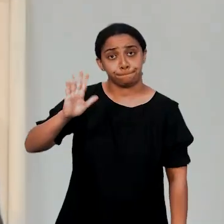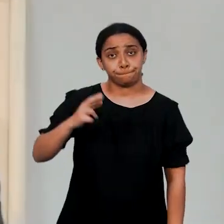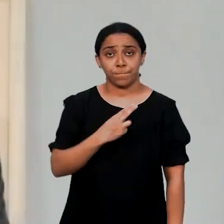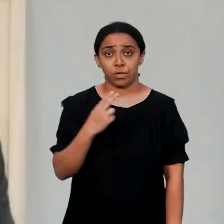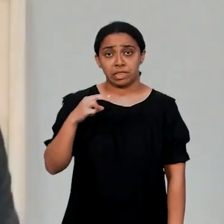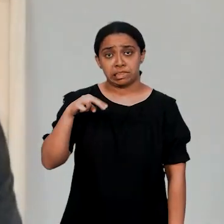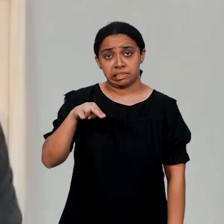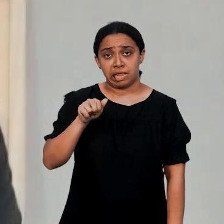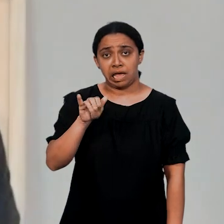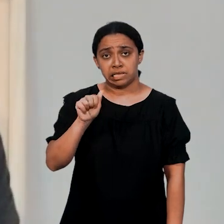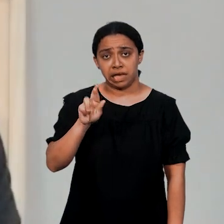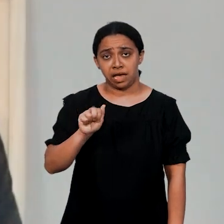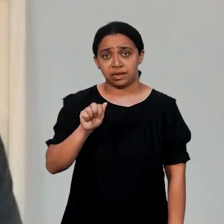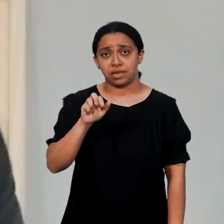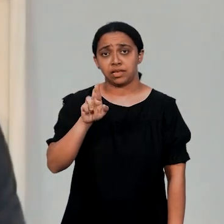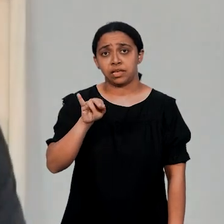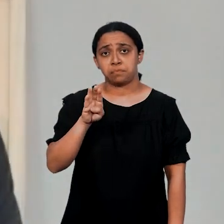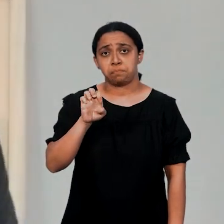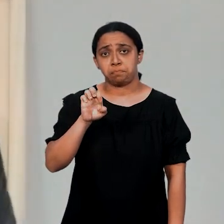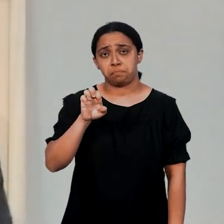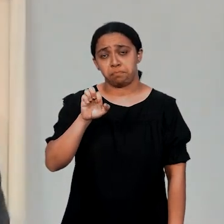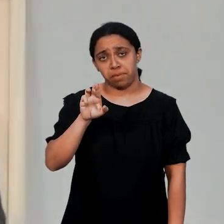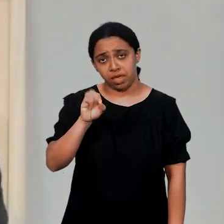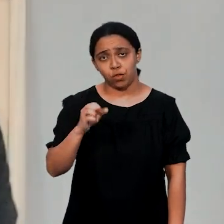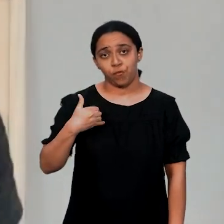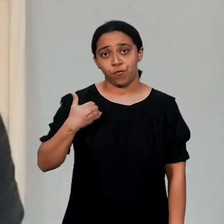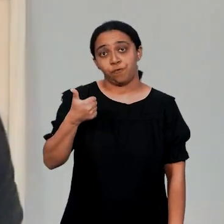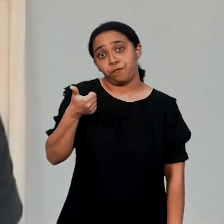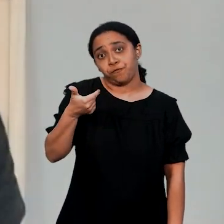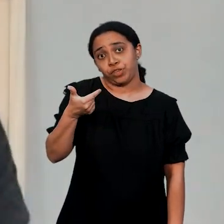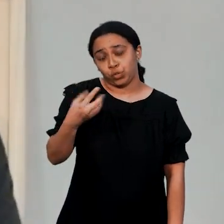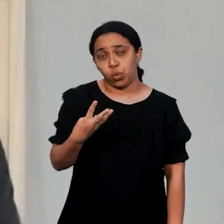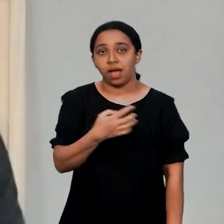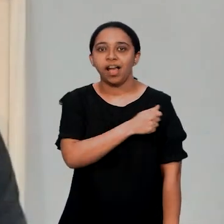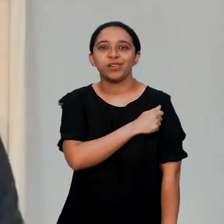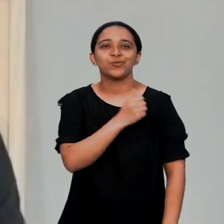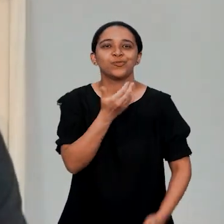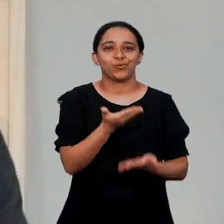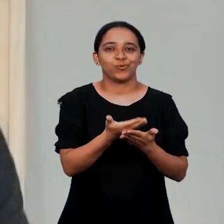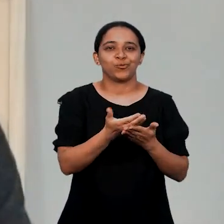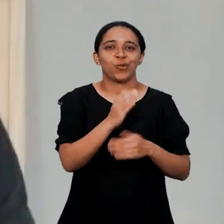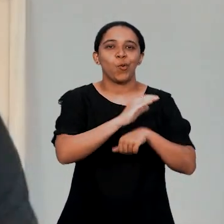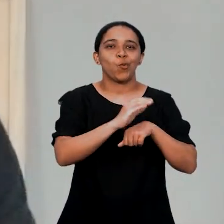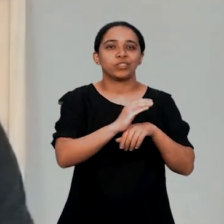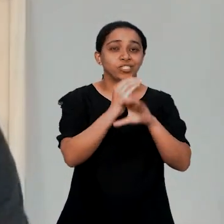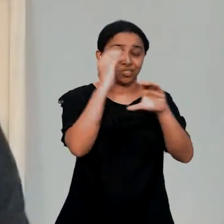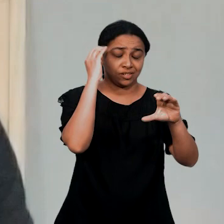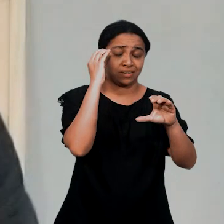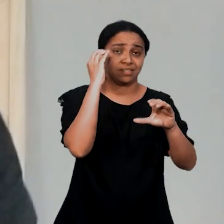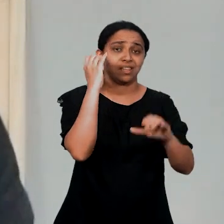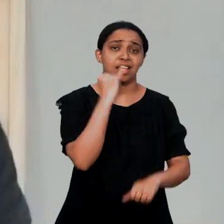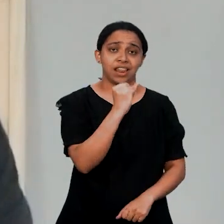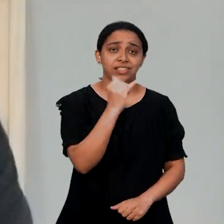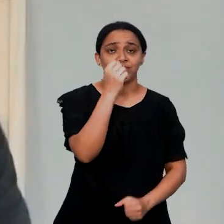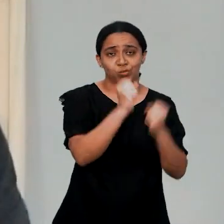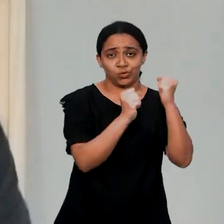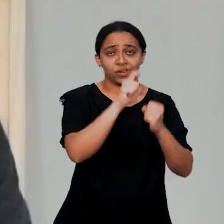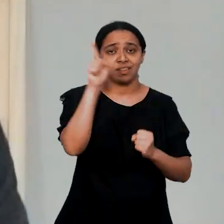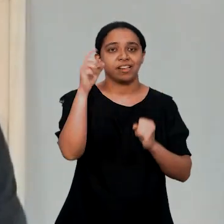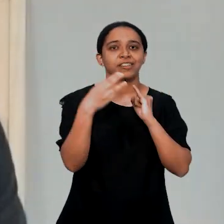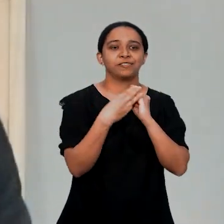Olá, meu nome é Nayara Ribeiro, tenho 24 anos, sou aluna do curso de Engenharia Elétrica Industrial do IFMA Campus São Luís Monte